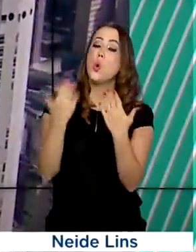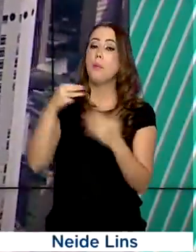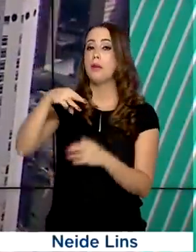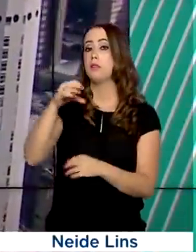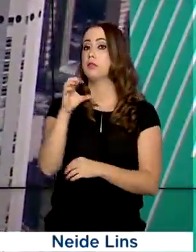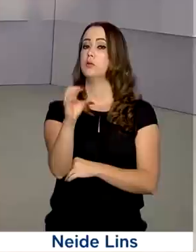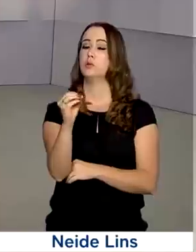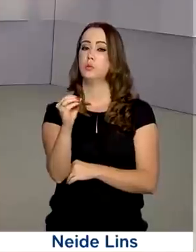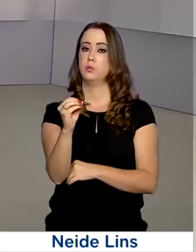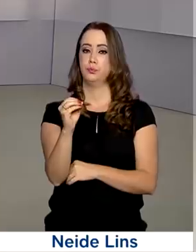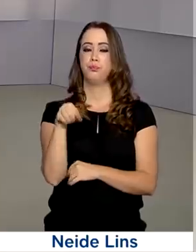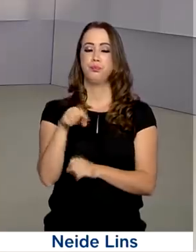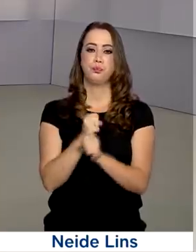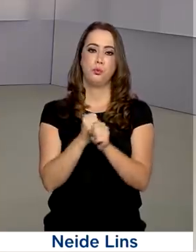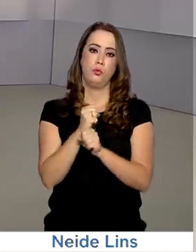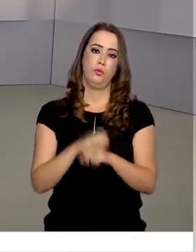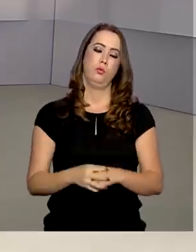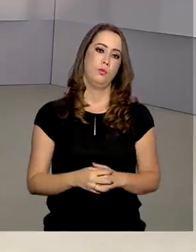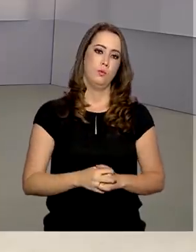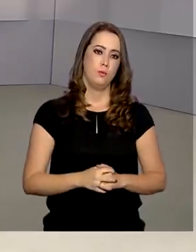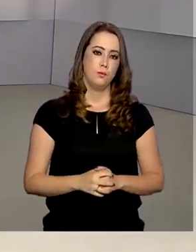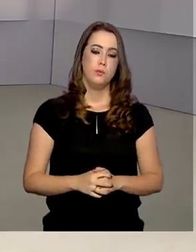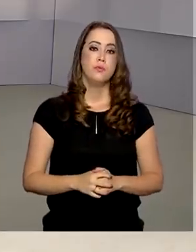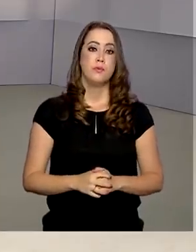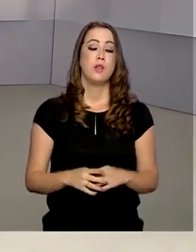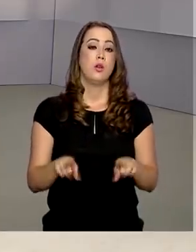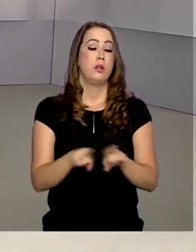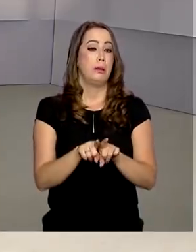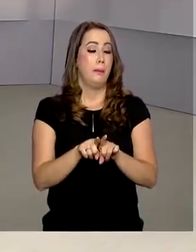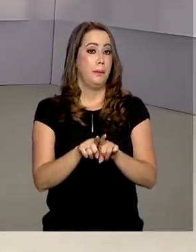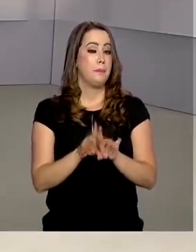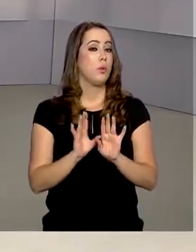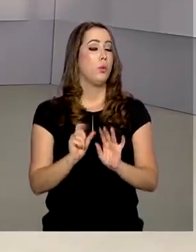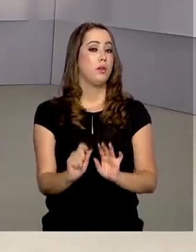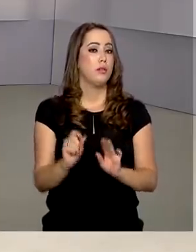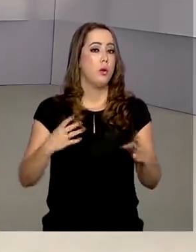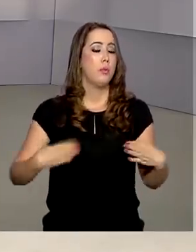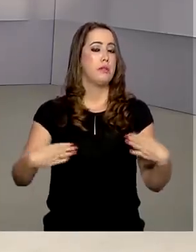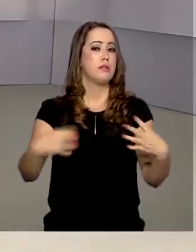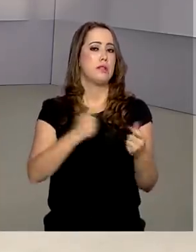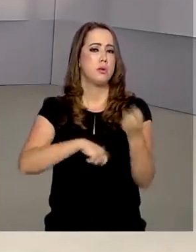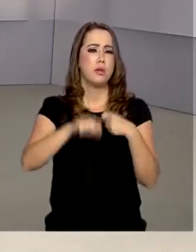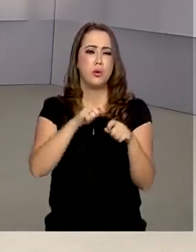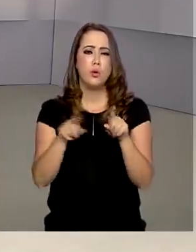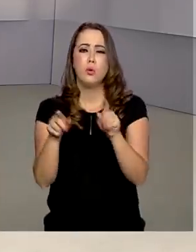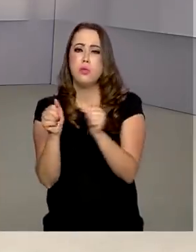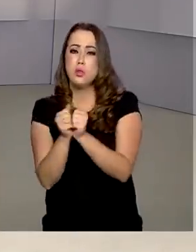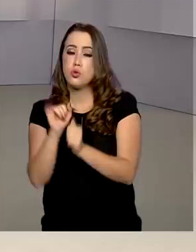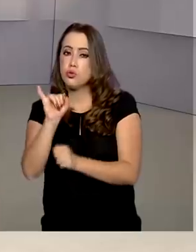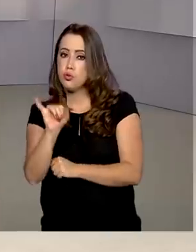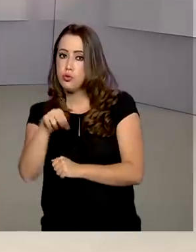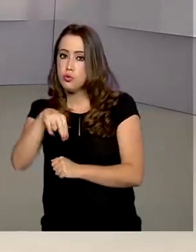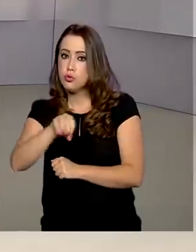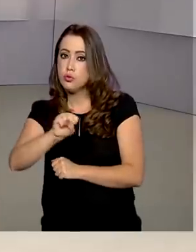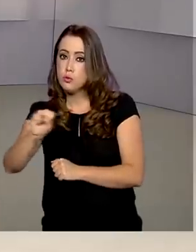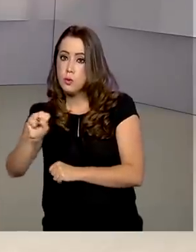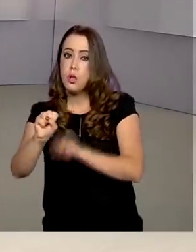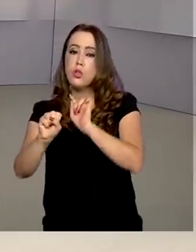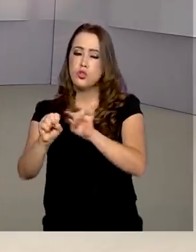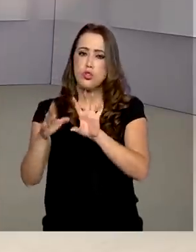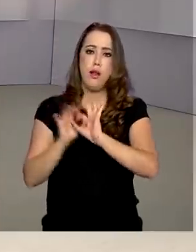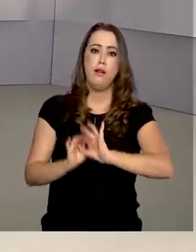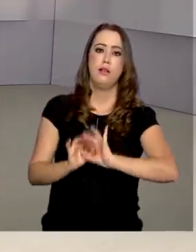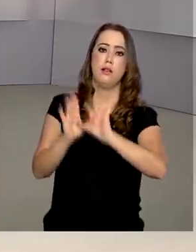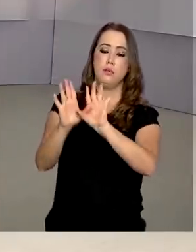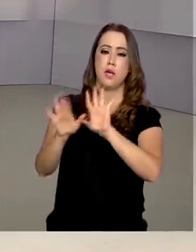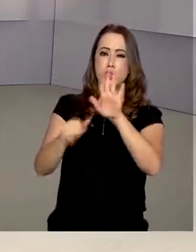deste ano. O Ministério da Economia e o Instituto Nacional do Seguro Social, INSS, já estão autorizados a